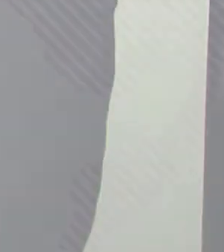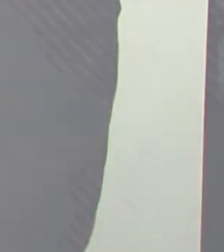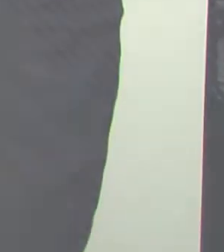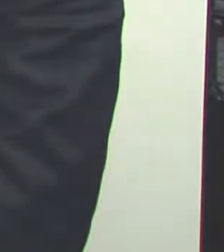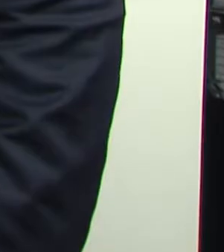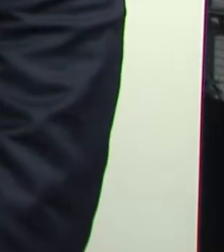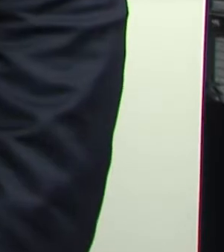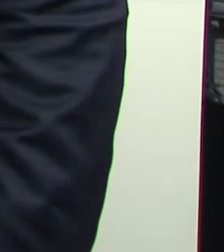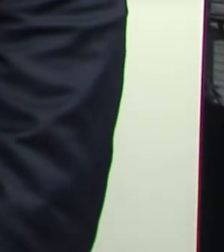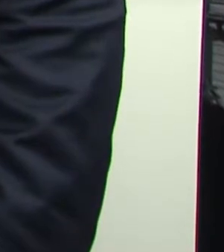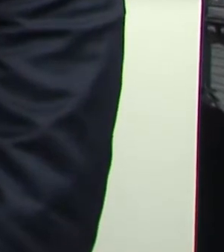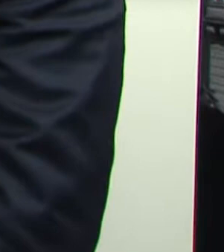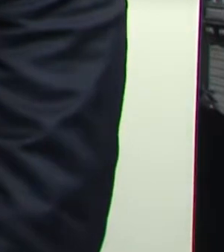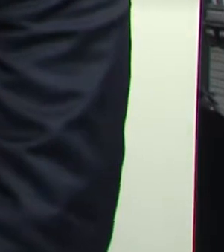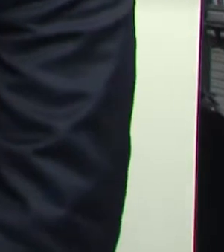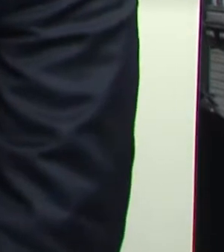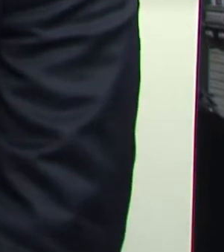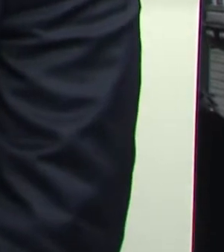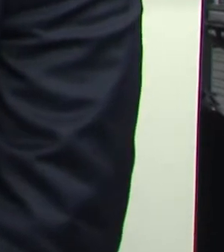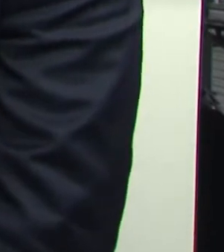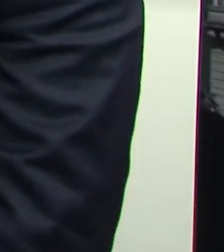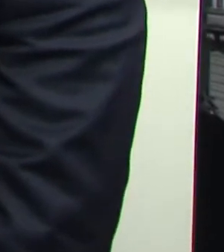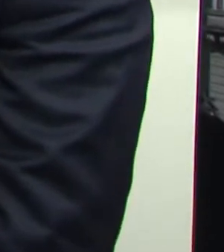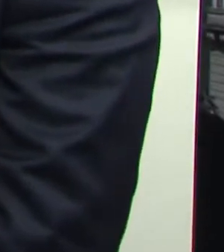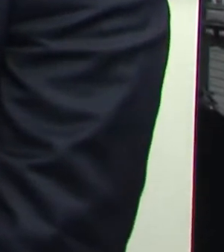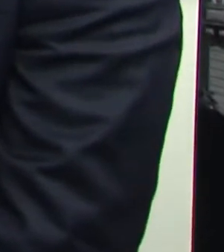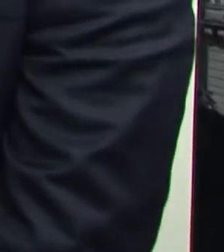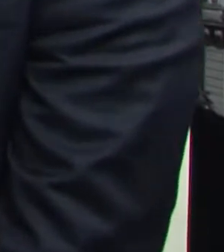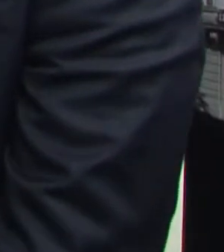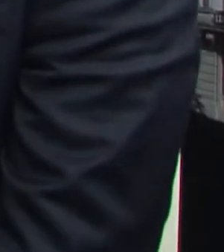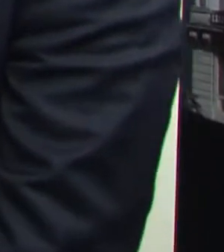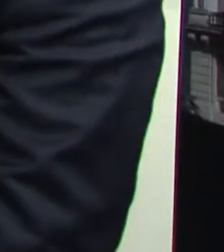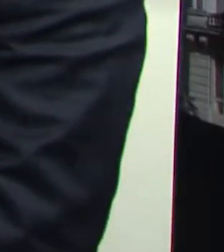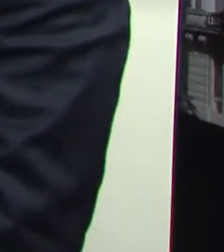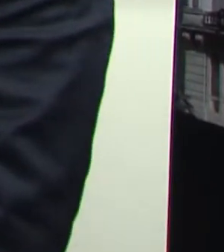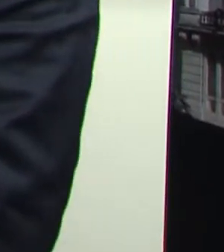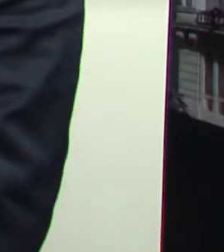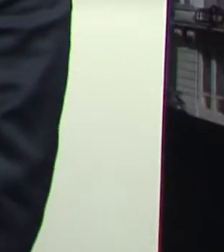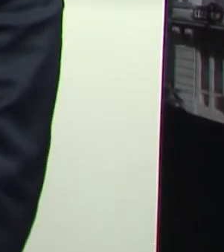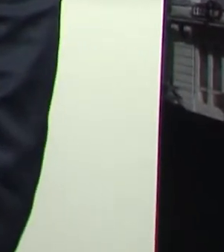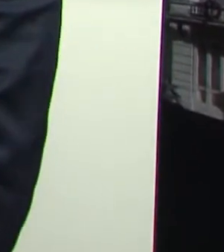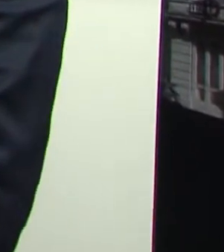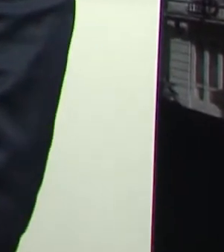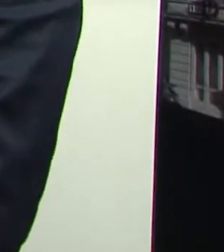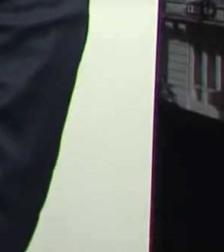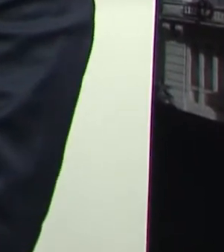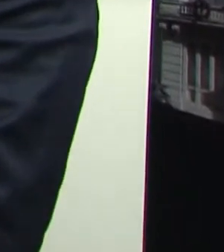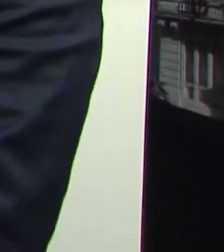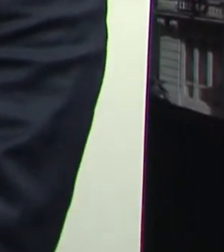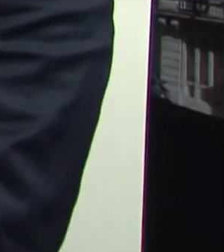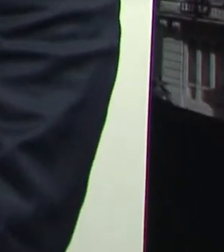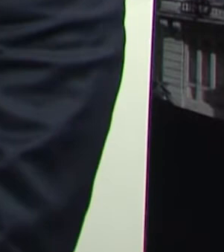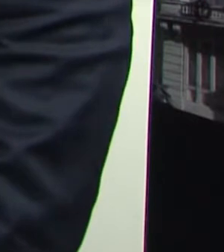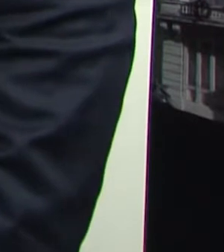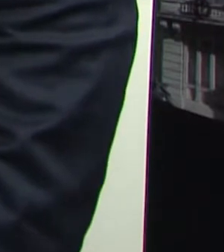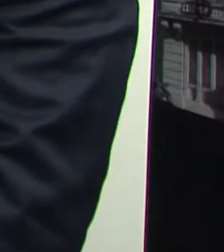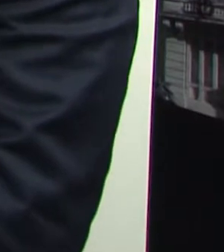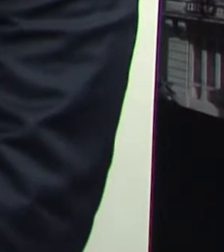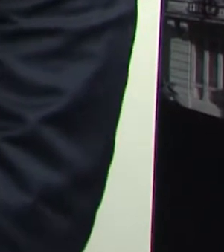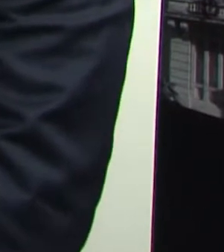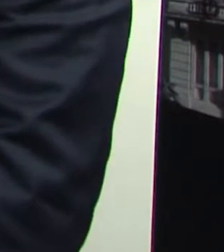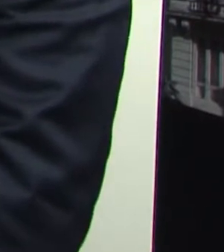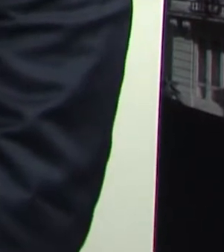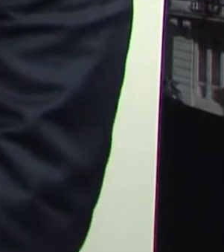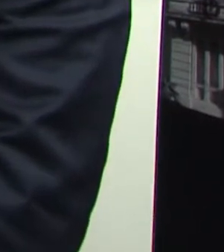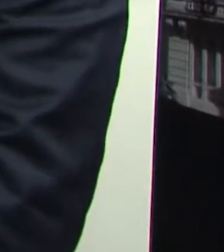Aqui ao lado de Matheus Bandeira Manu, para avaliar esse debate tão importante, tão fundamental, um espaço generoso que a RDC deu aos candidatos,